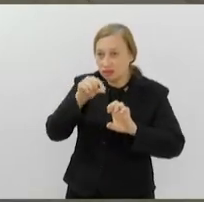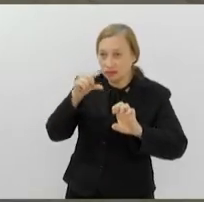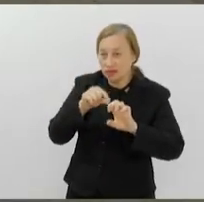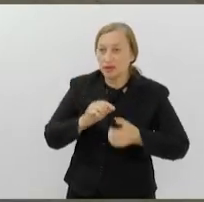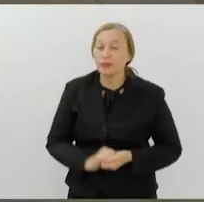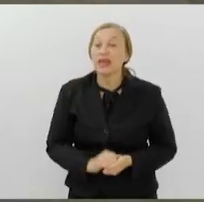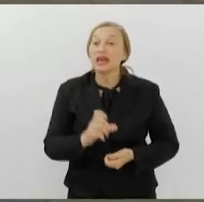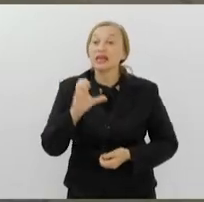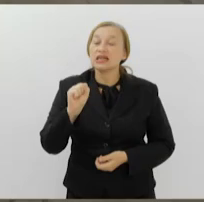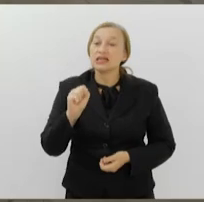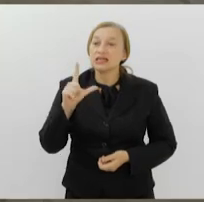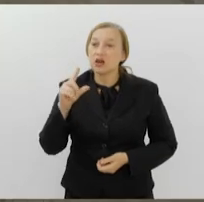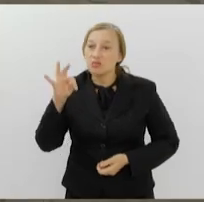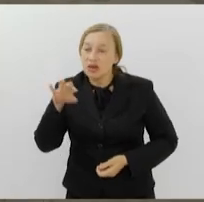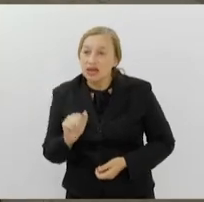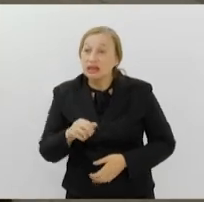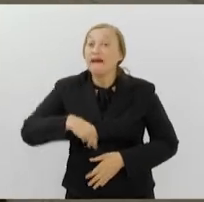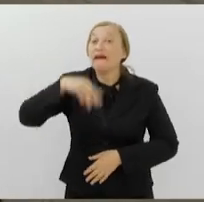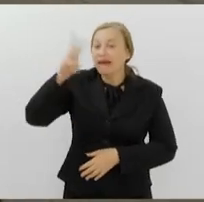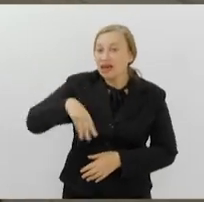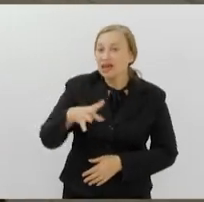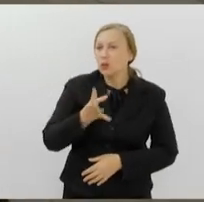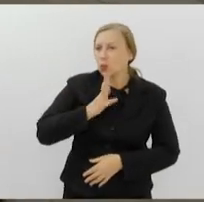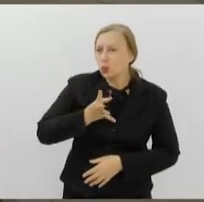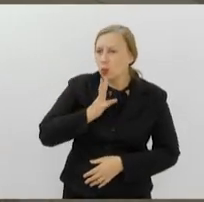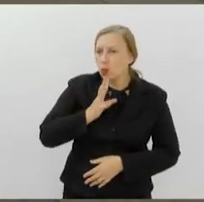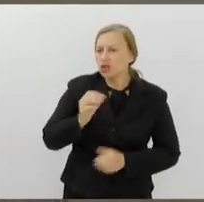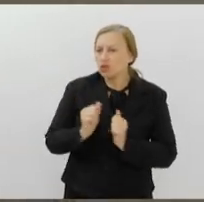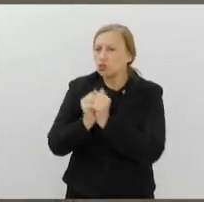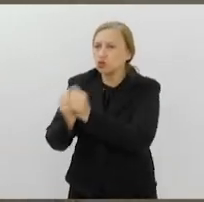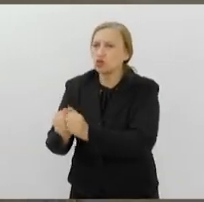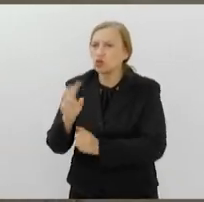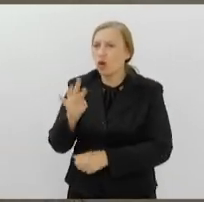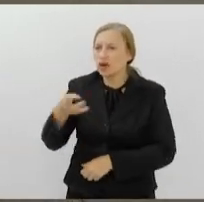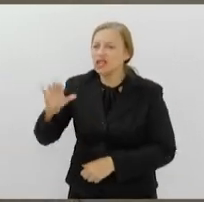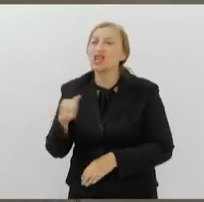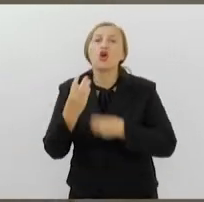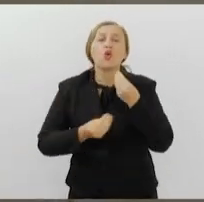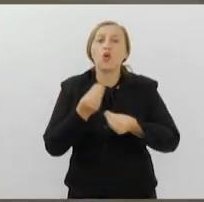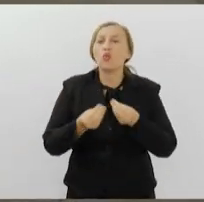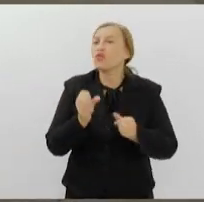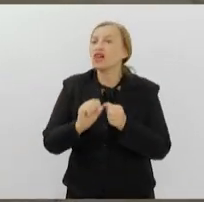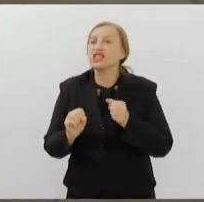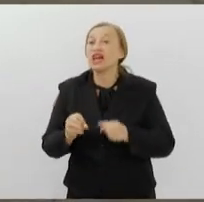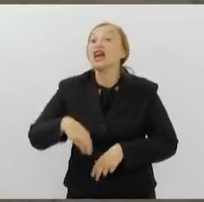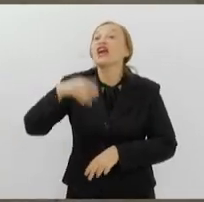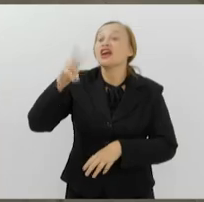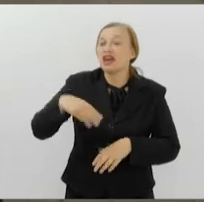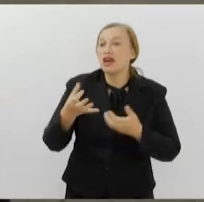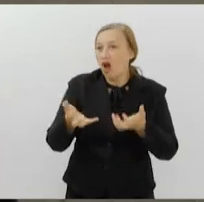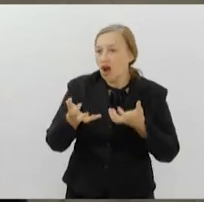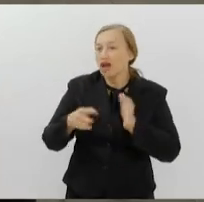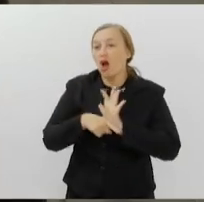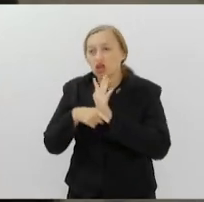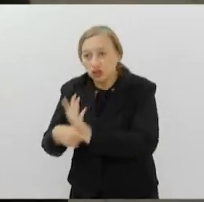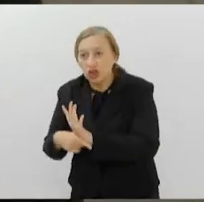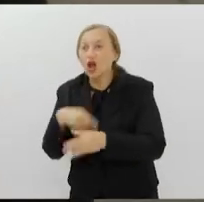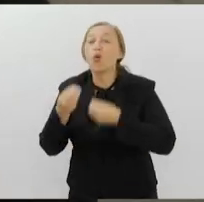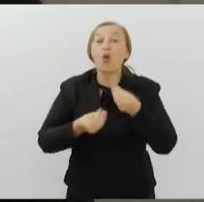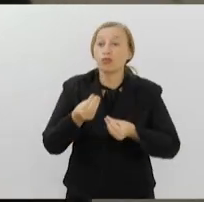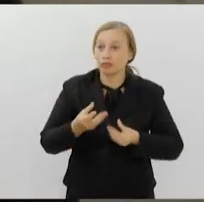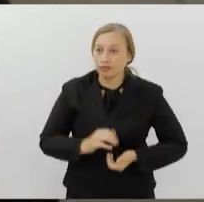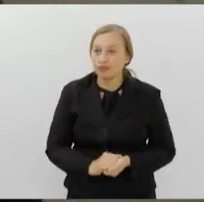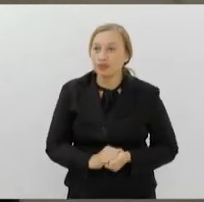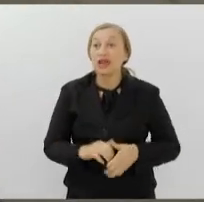E, Seu Mita, quem quiser conhecer um pouco mais sobre o Instituto Tamo Junto Rocinha, como é que pode fazer? Quem queira contribuir também com alguma ajuda, como é que faz?